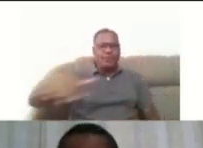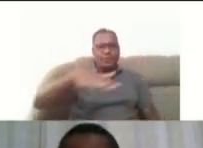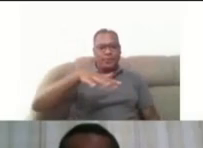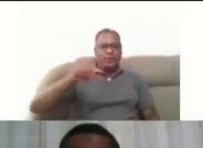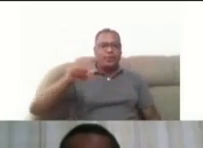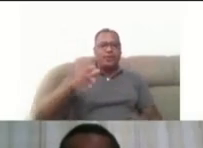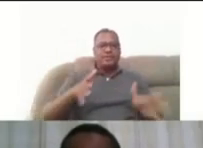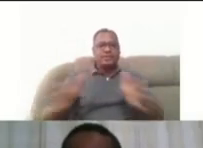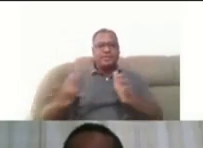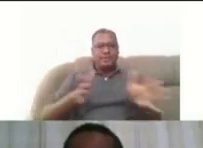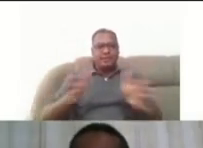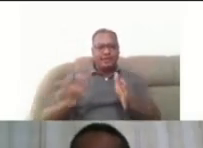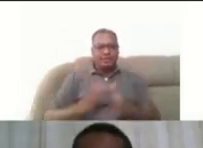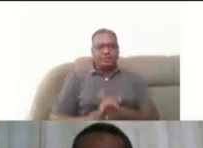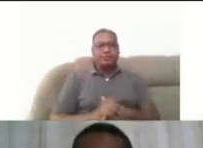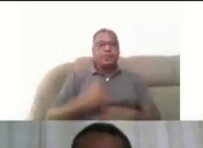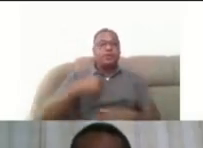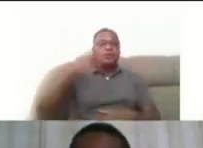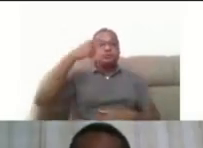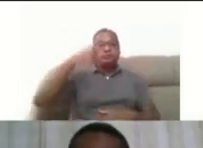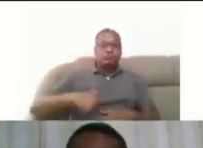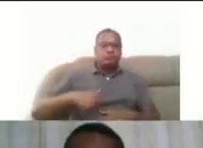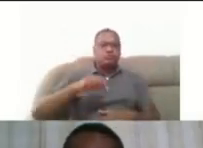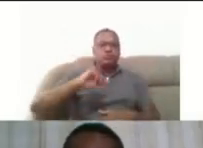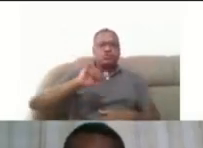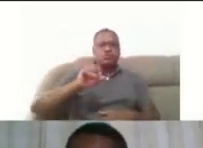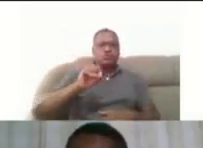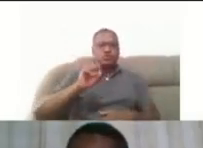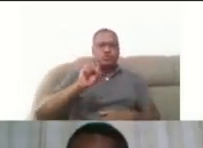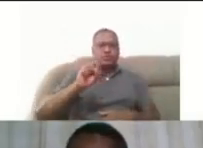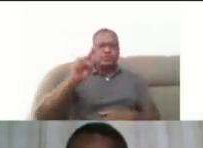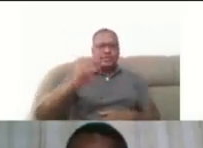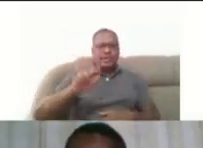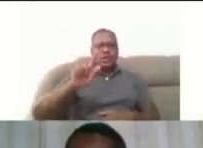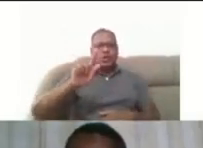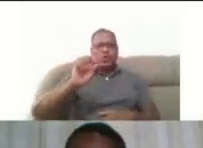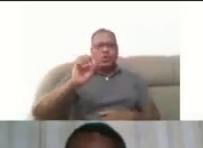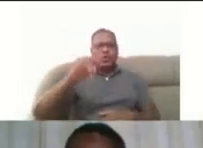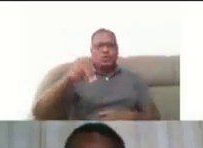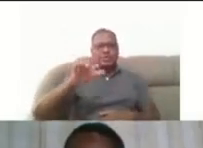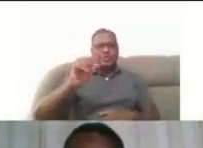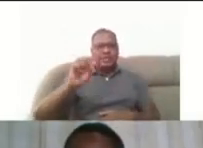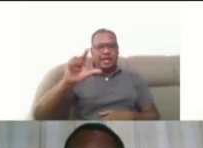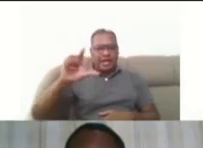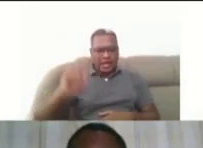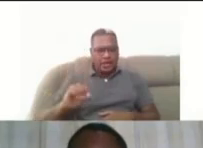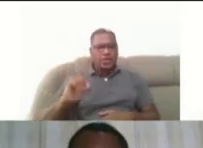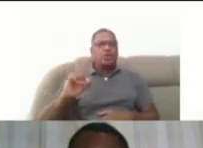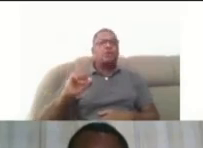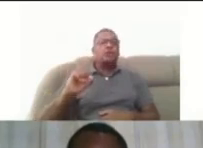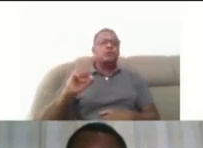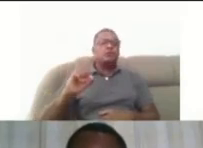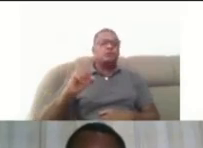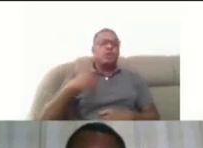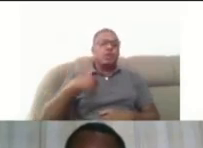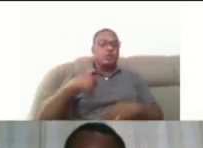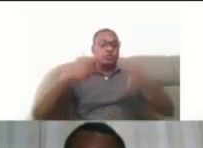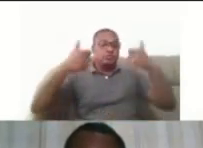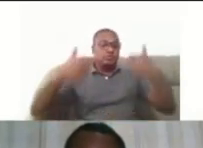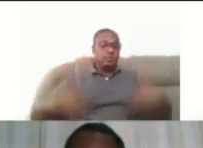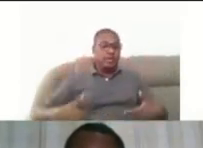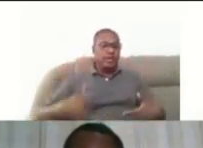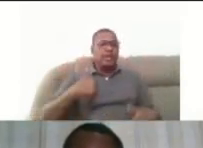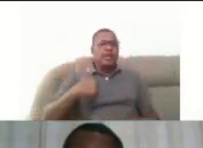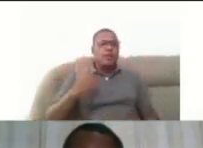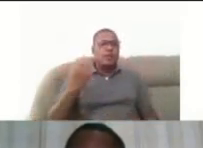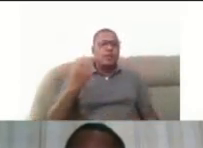acessibilidade. Eu me chamo Gonçalo Casumbá, vou me descrever um pouco aqui, eu sou negro, magro,